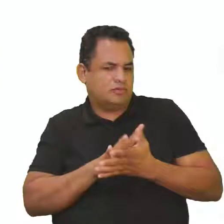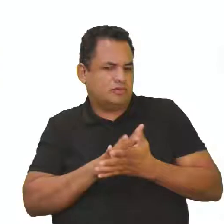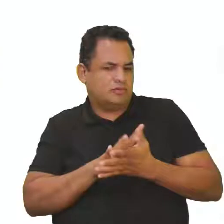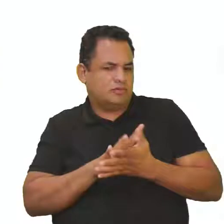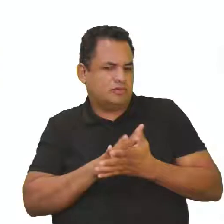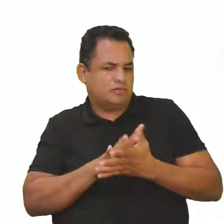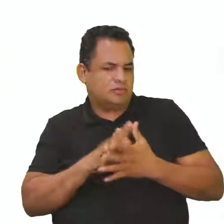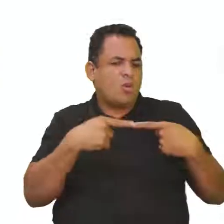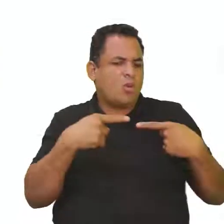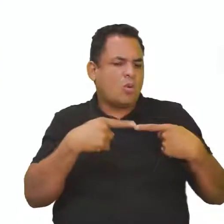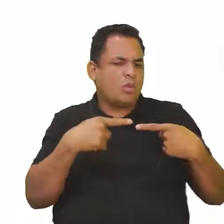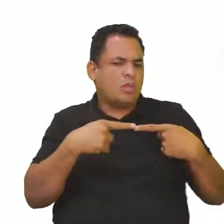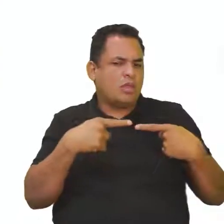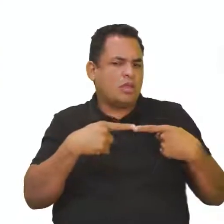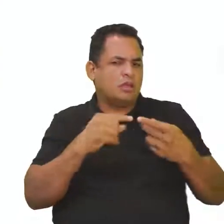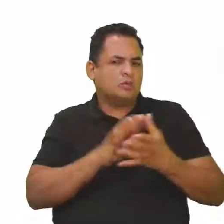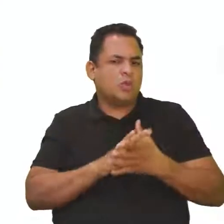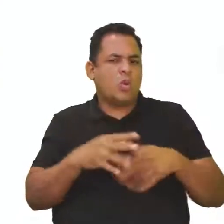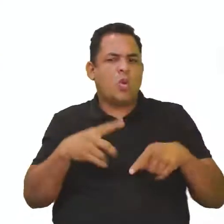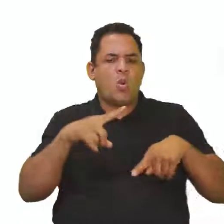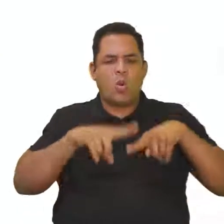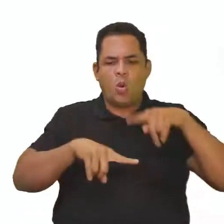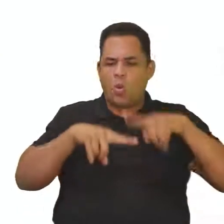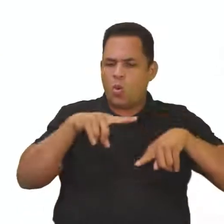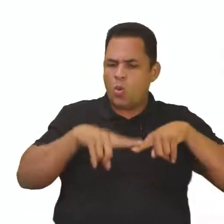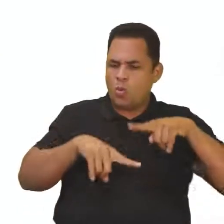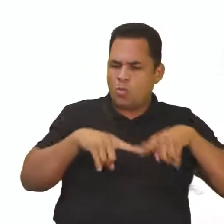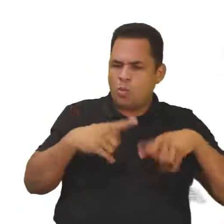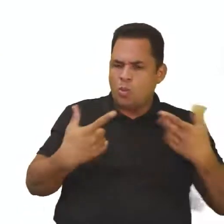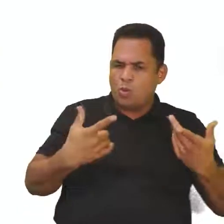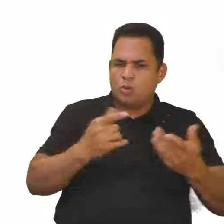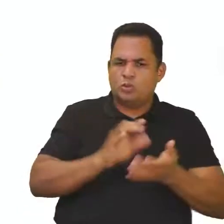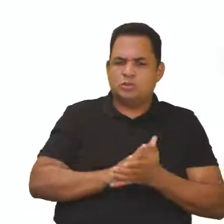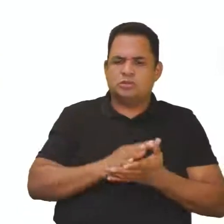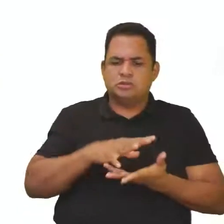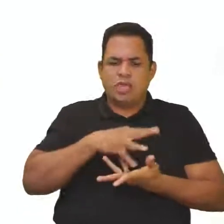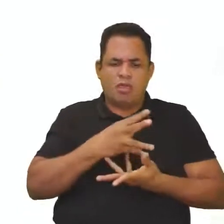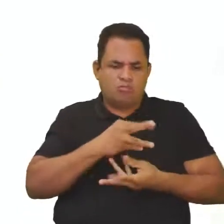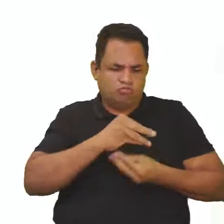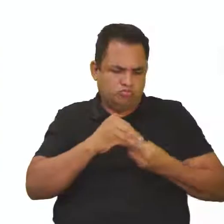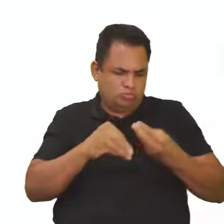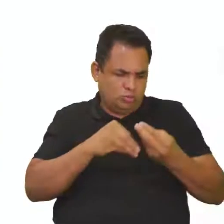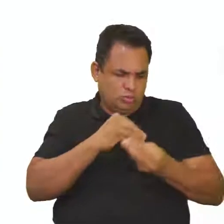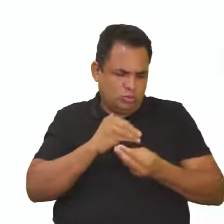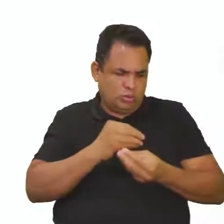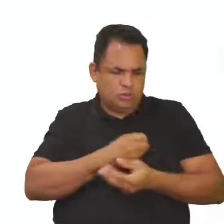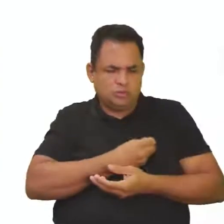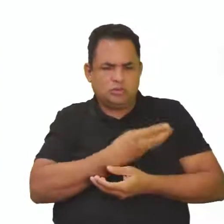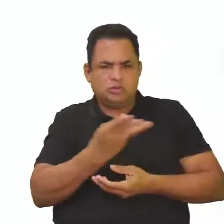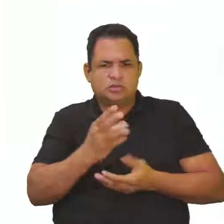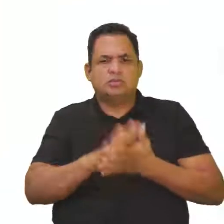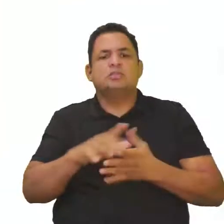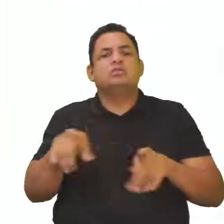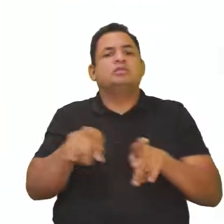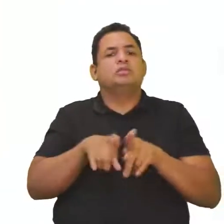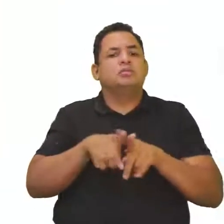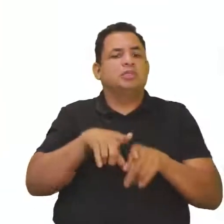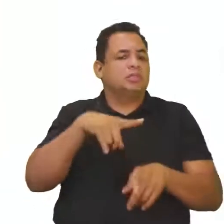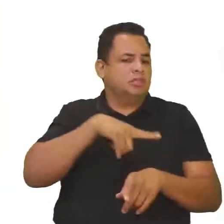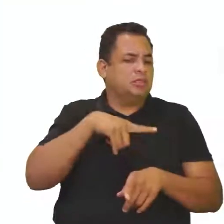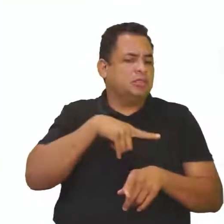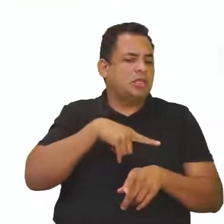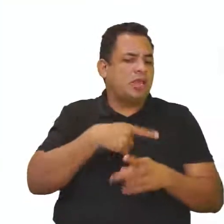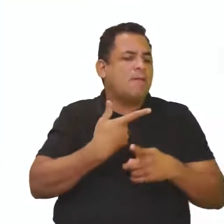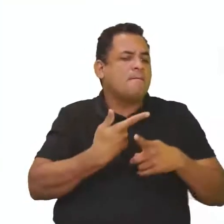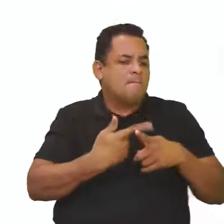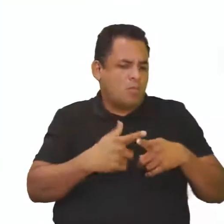tempo a esse tipo de produto ou se expõe a uma grande concentração do mesmo, ele vai também ter efeitos